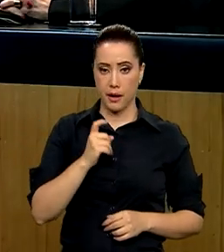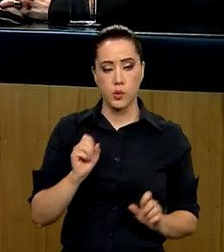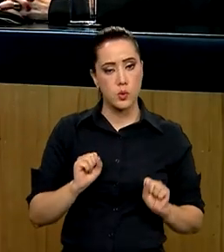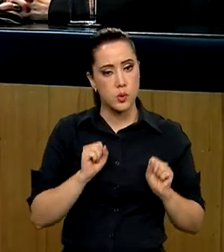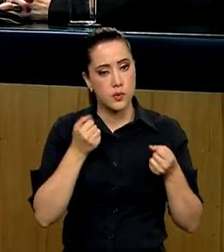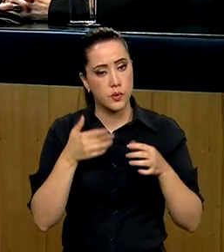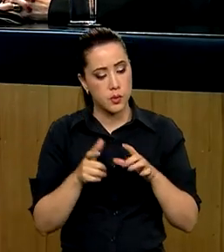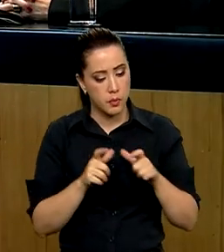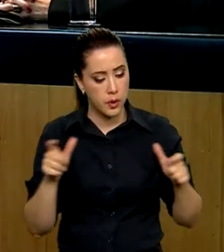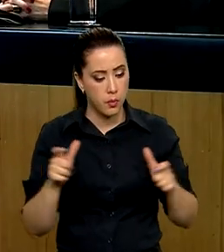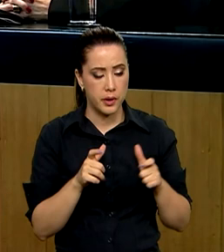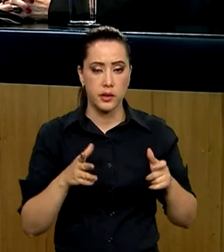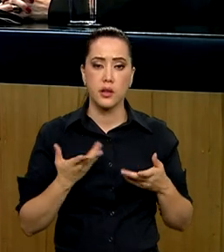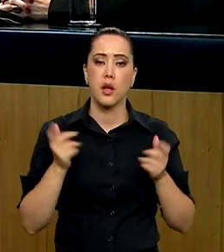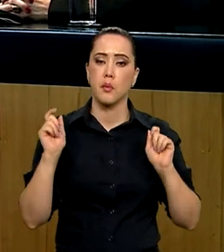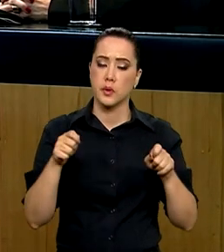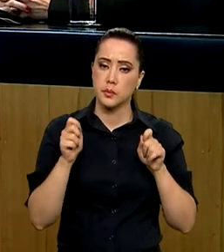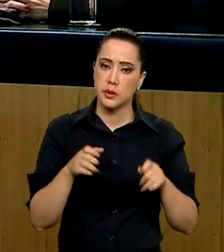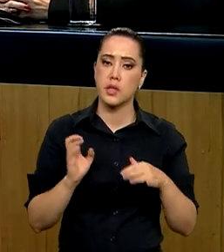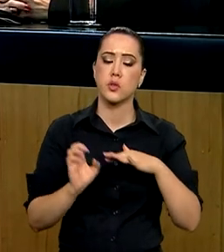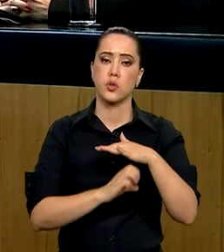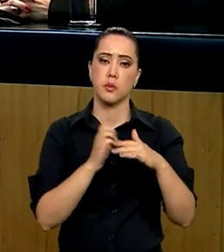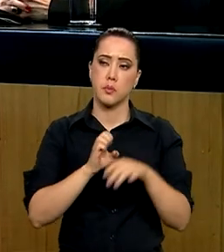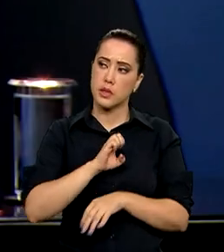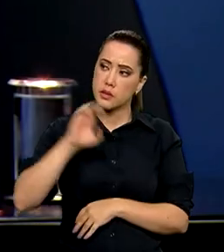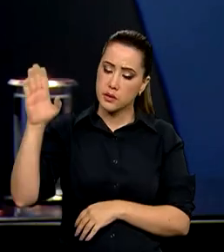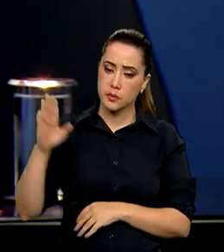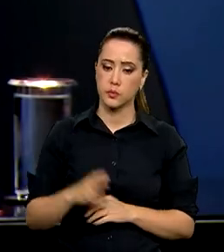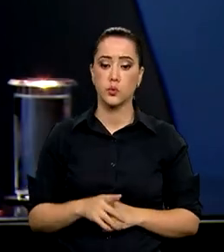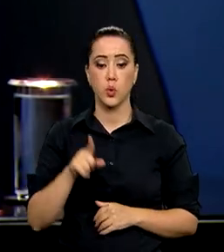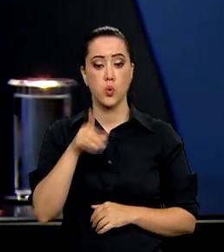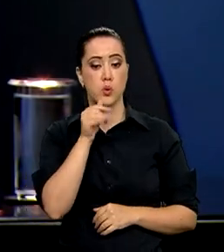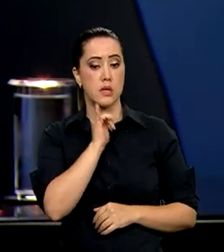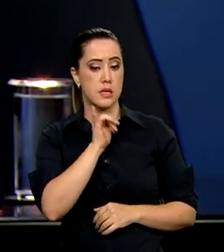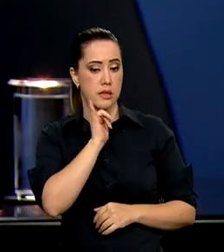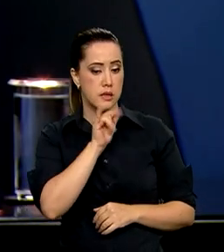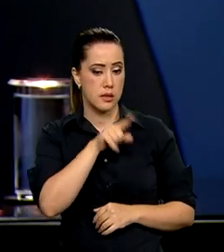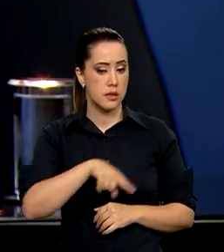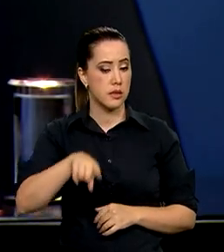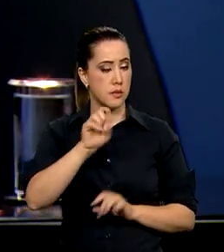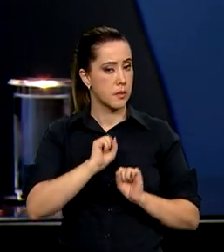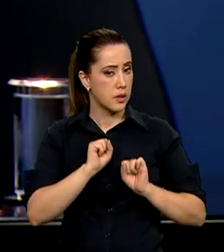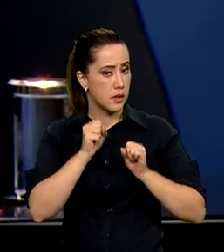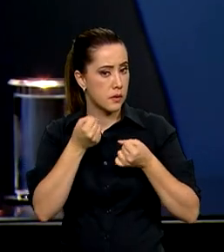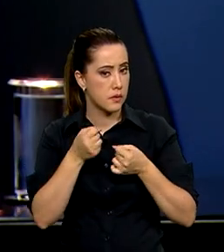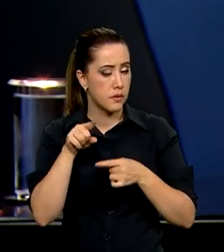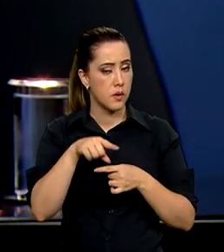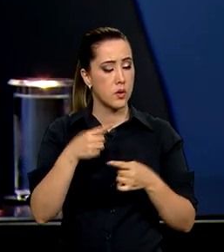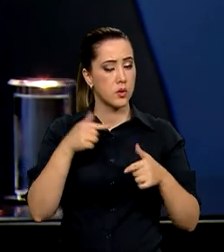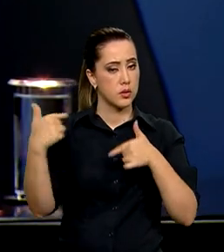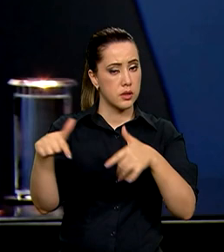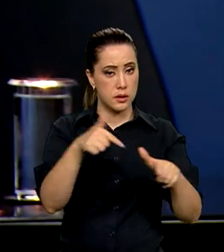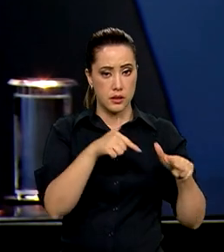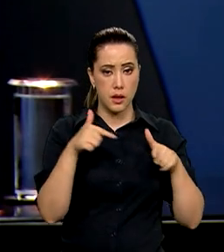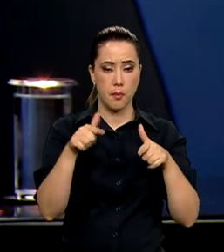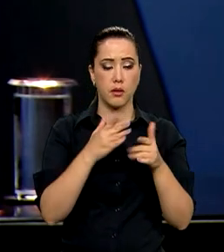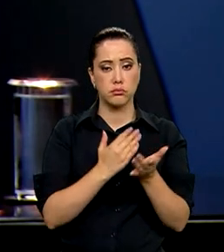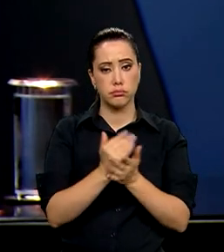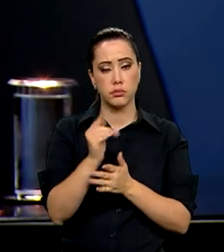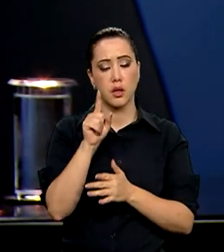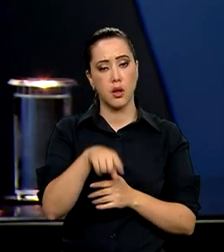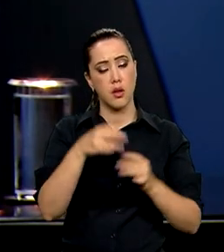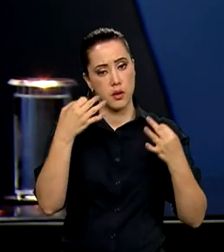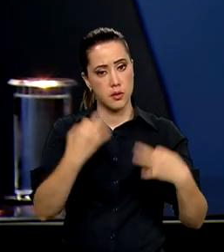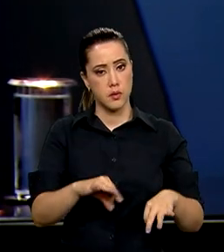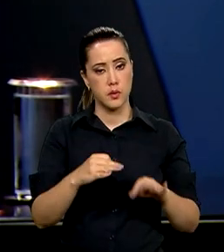expandir a base de empresas exportadoras. Um dos exemplos desse esforço, dessas iniciativas, é